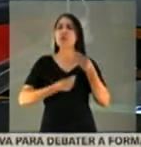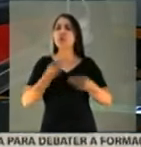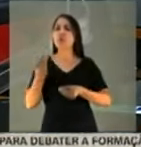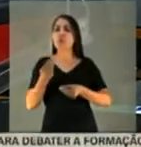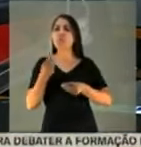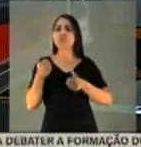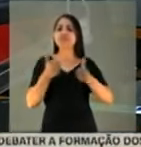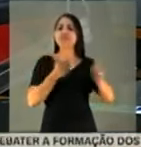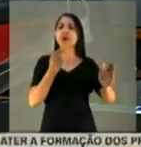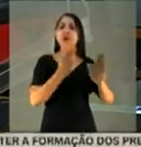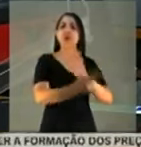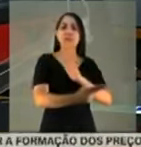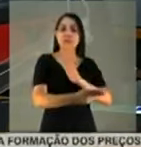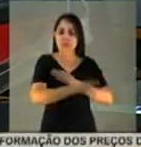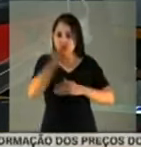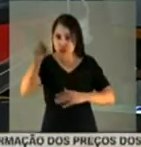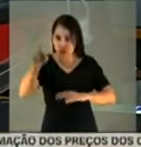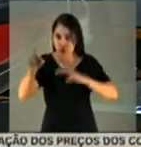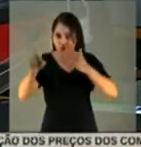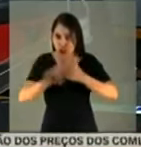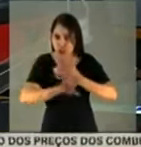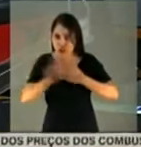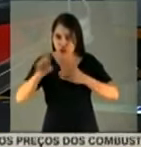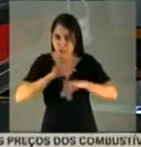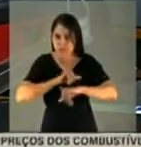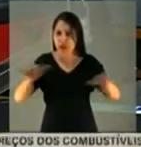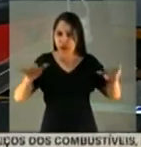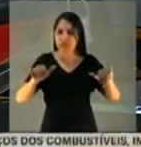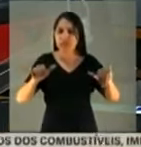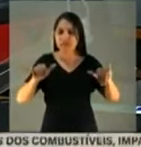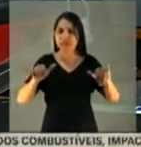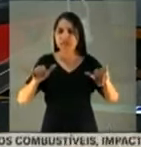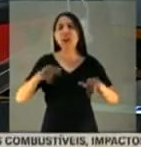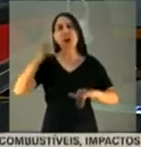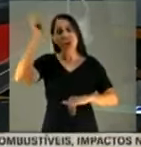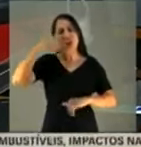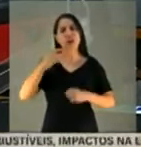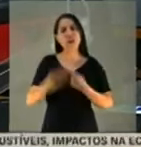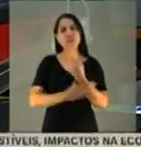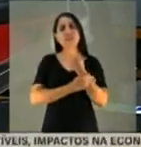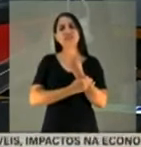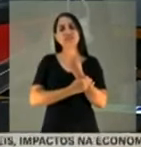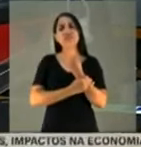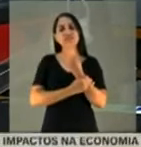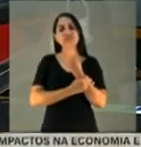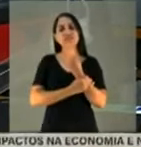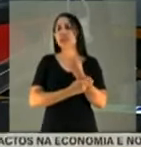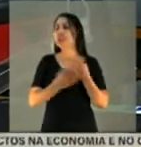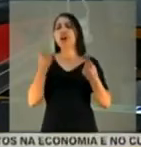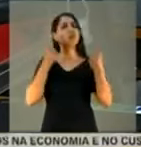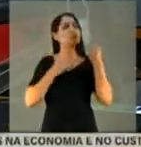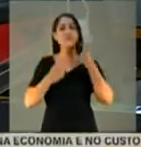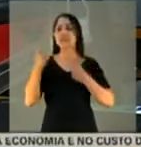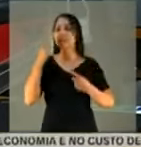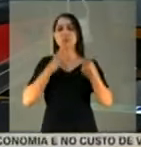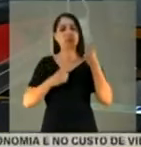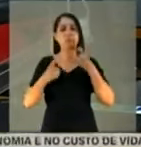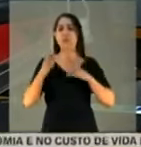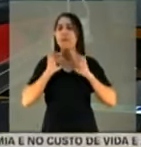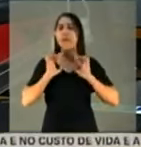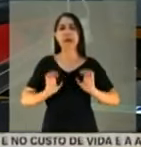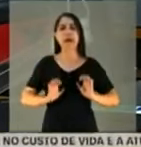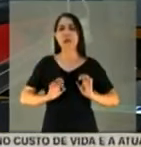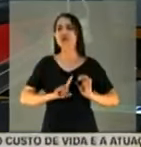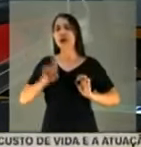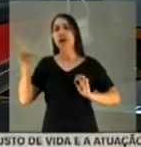Se Vossa Excelência tiver a coragem de dizer o nome, eu posso garantir, não se preocupe com o Conselho de Ética